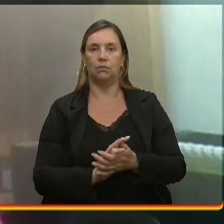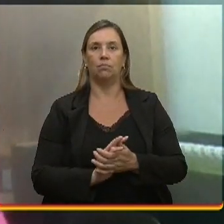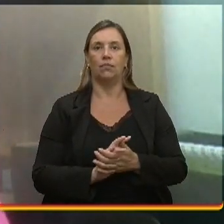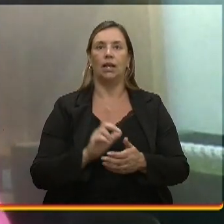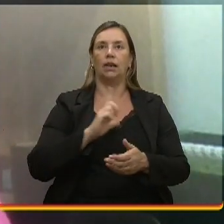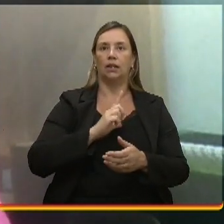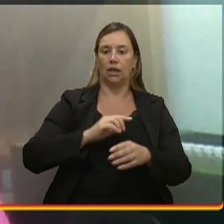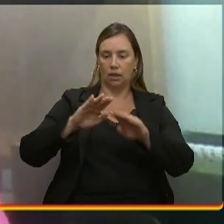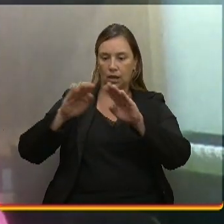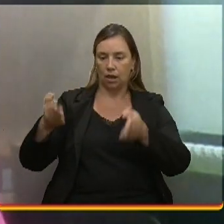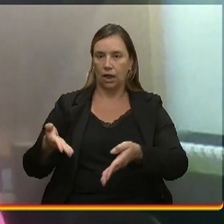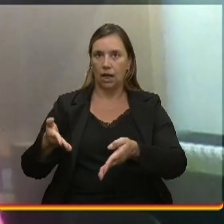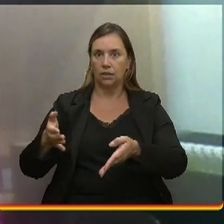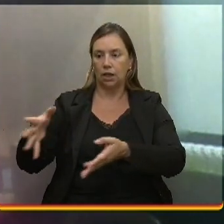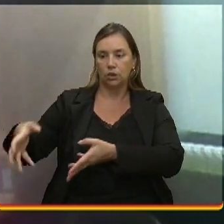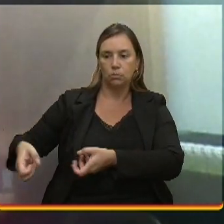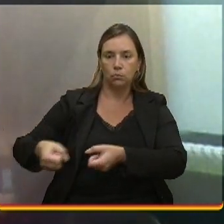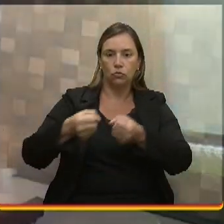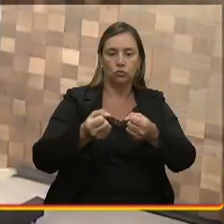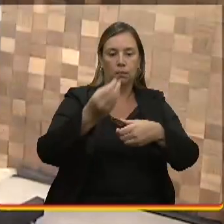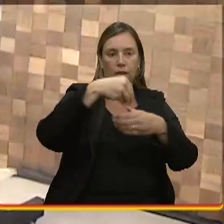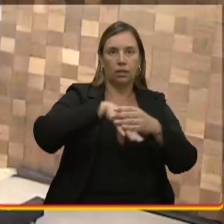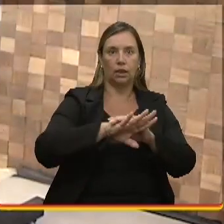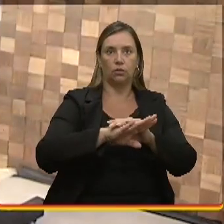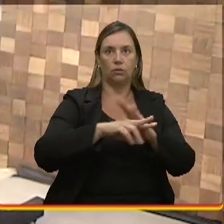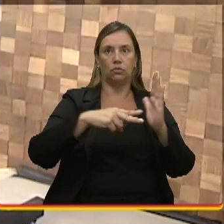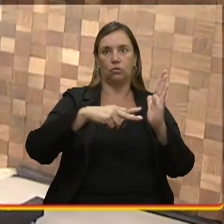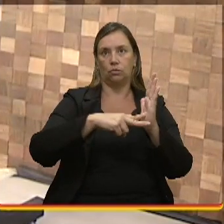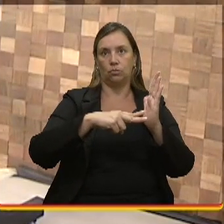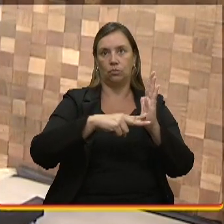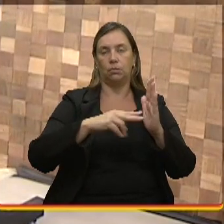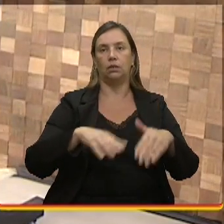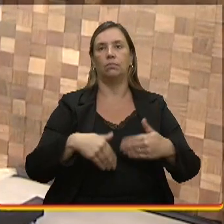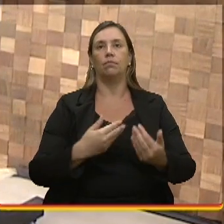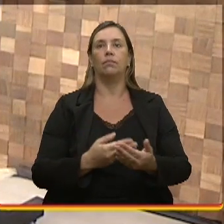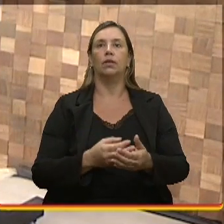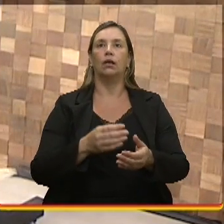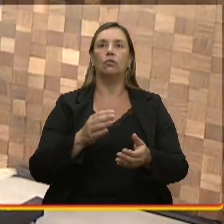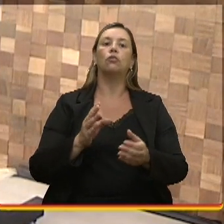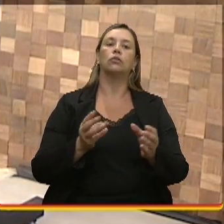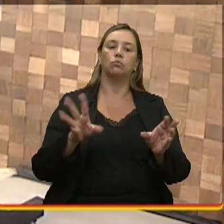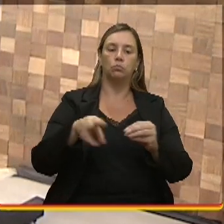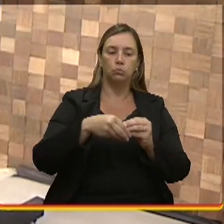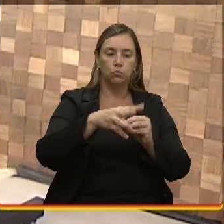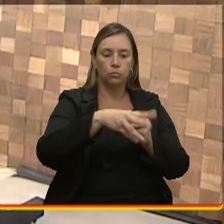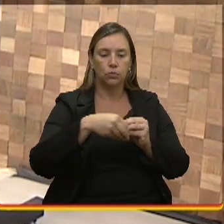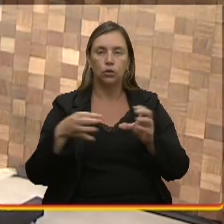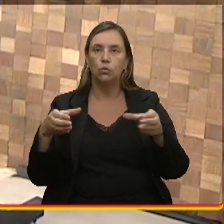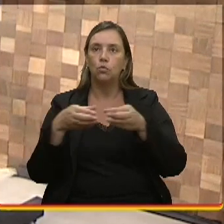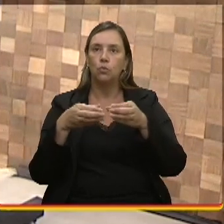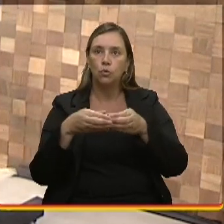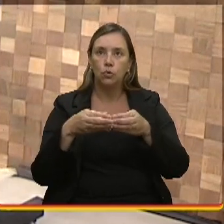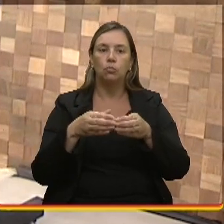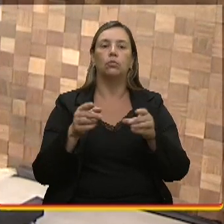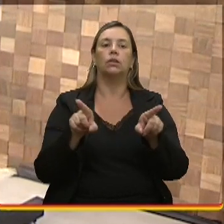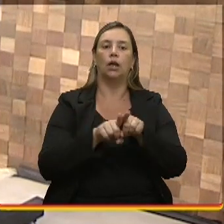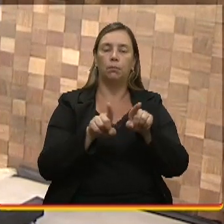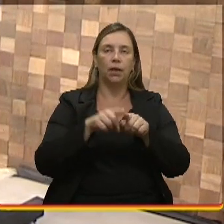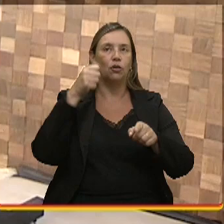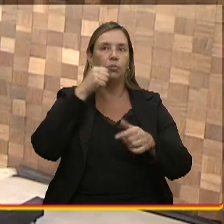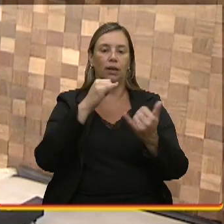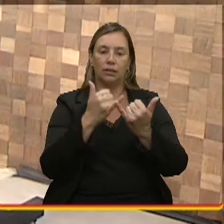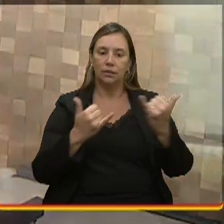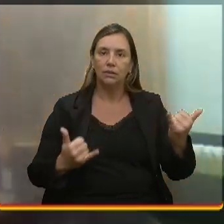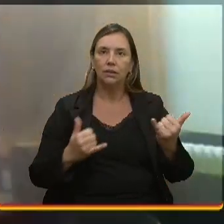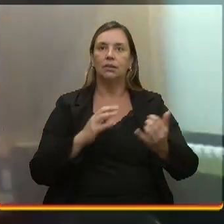rua para dentro dos condomínios. E, depois disso, nós montamos um grupo com CPFL também, com as eletricistas, São Paulo e Rio Grande do